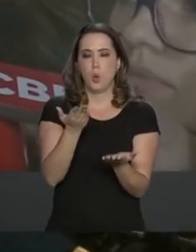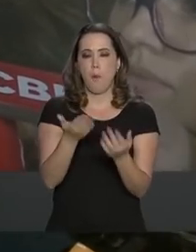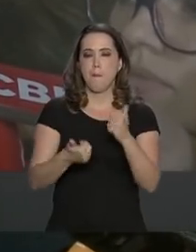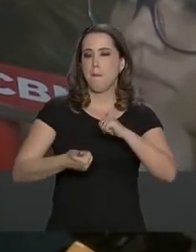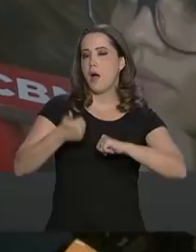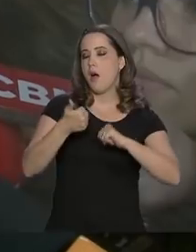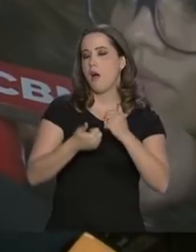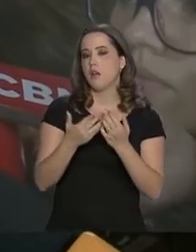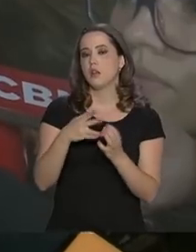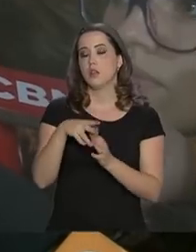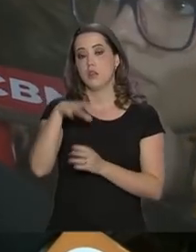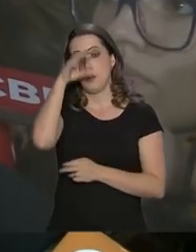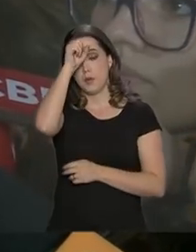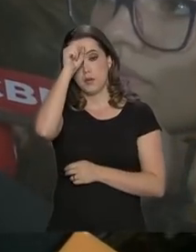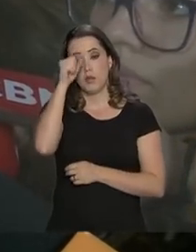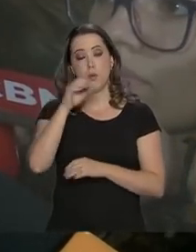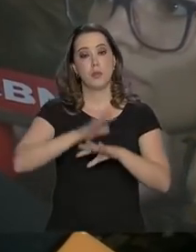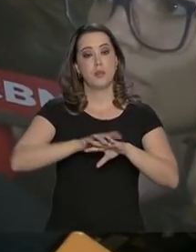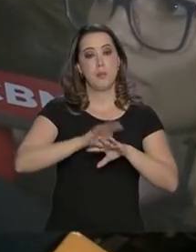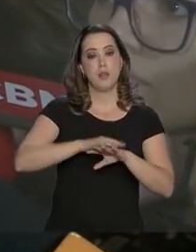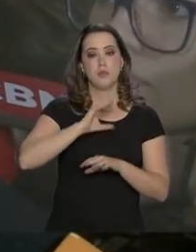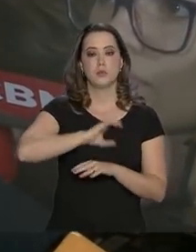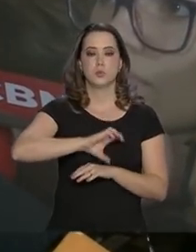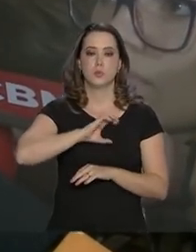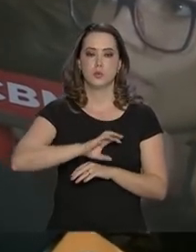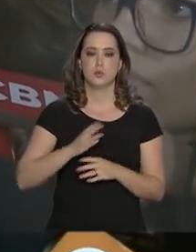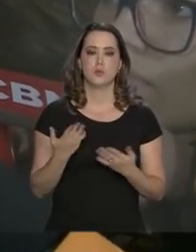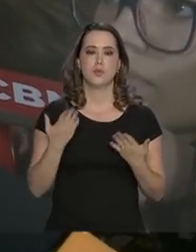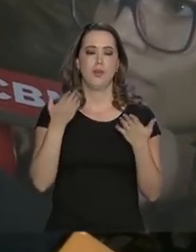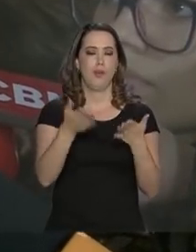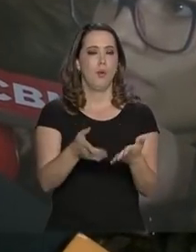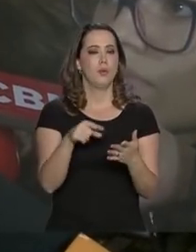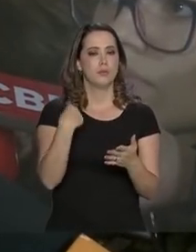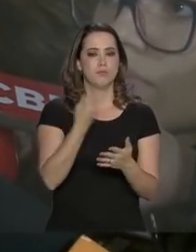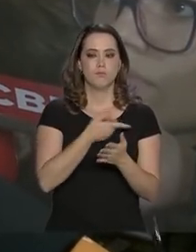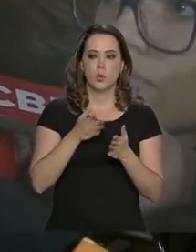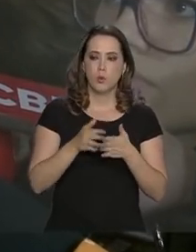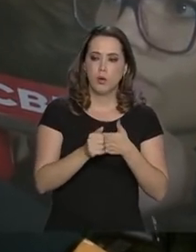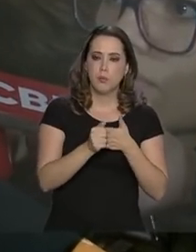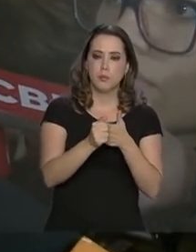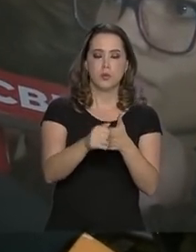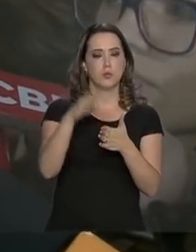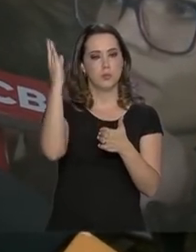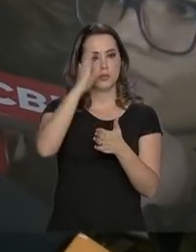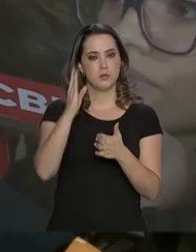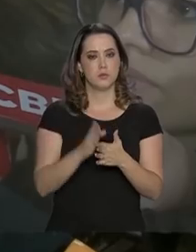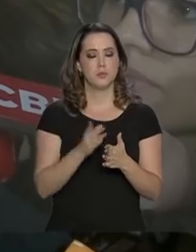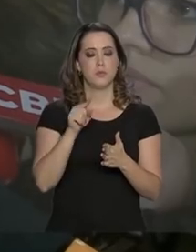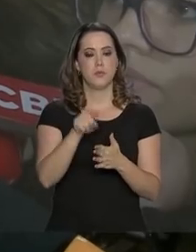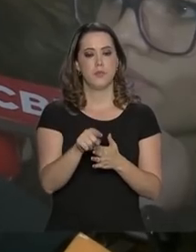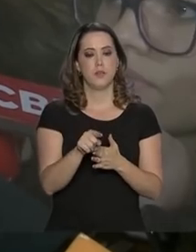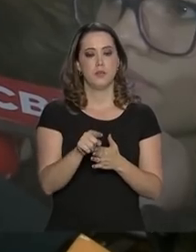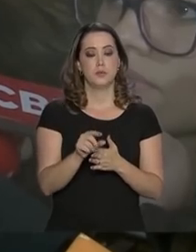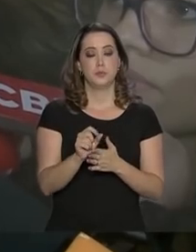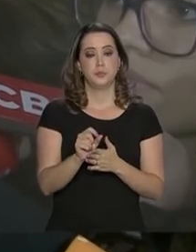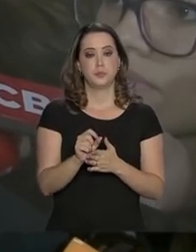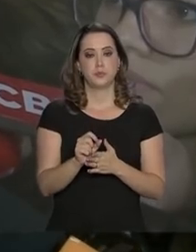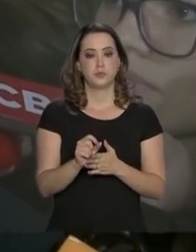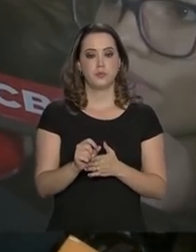conhecimento, conhecimento em matemática, conhecimento em português. É isso que vai levar o Brasil, é isso que vai levar